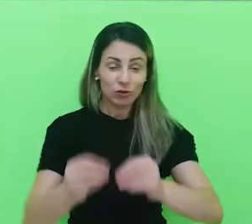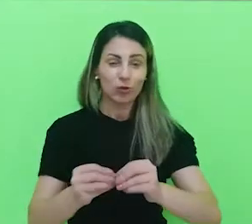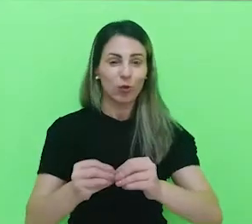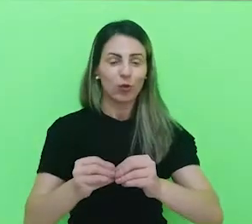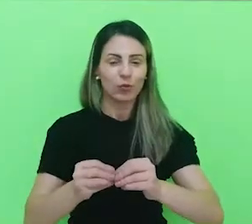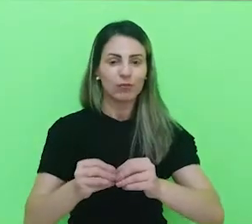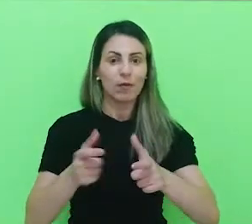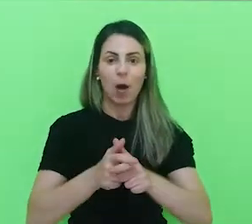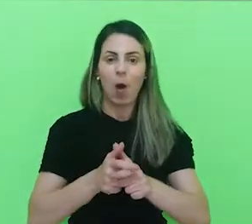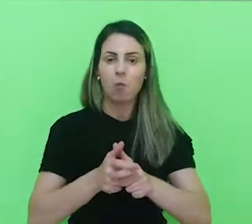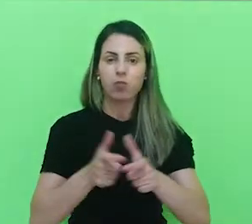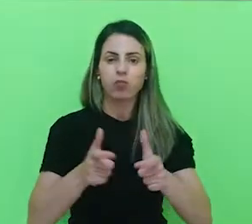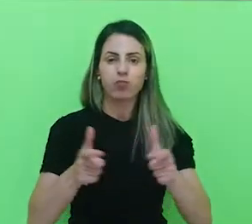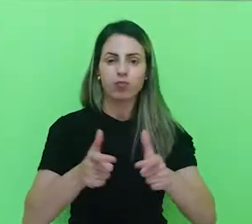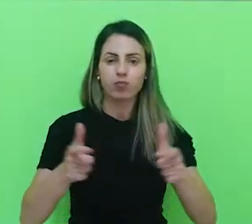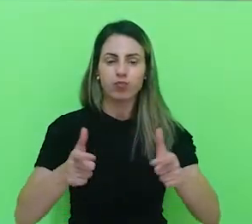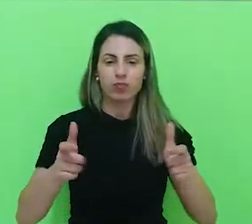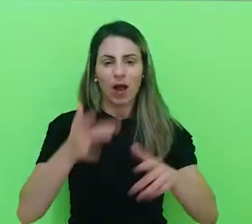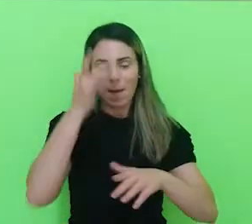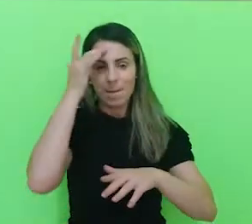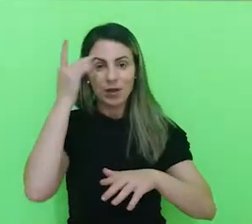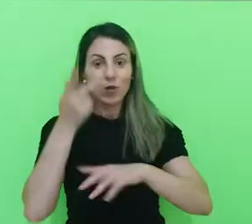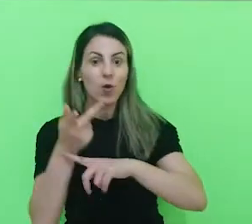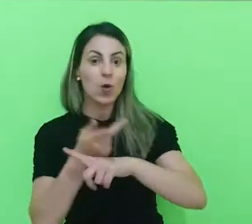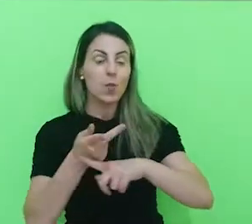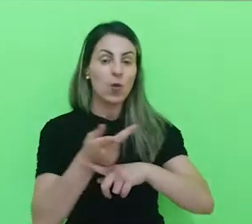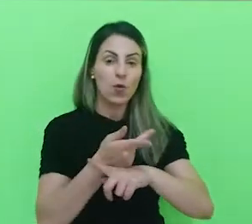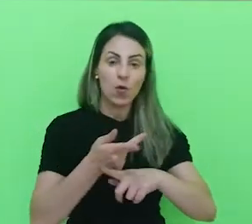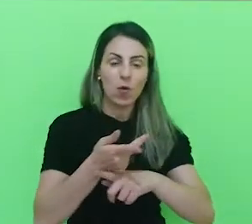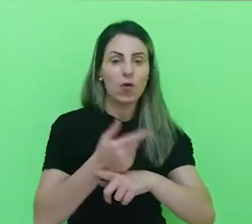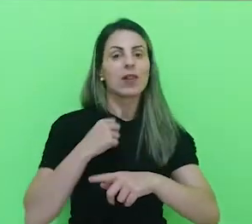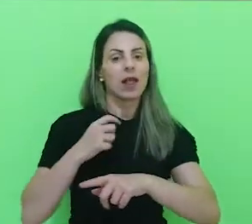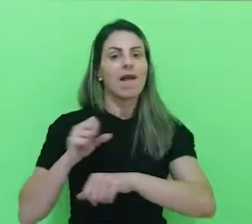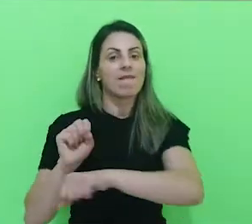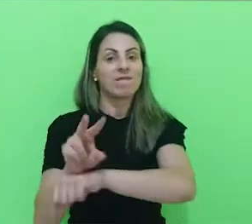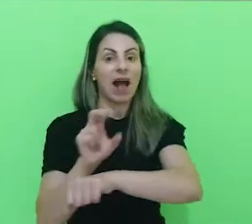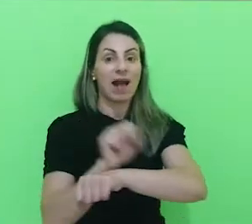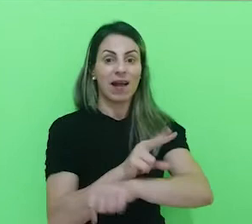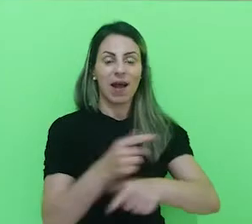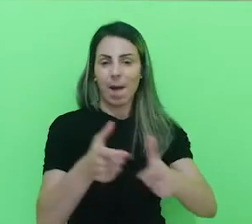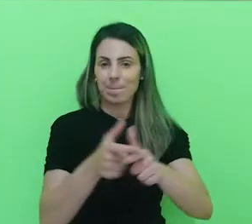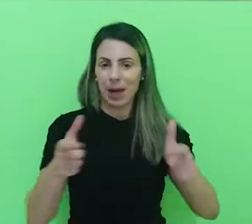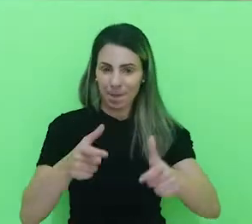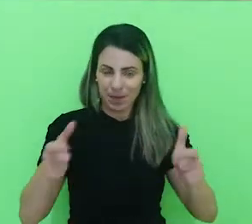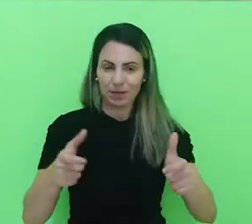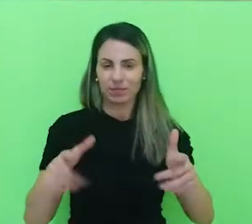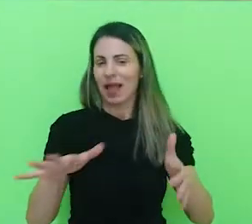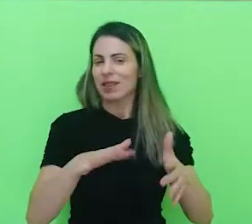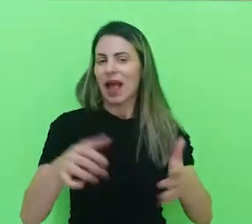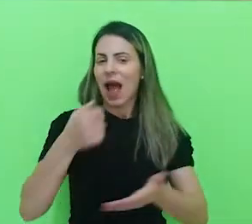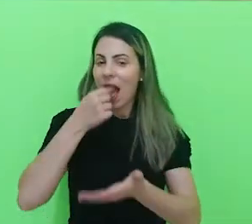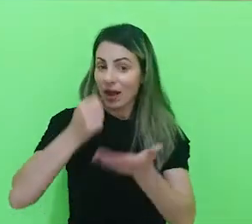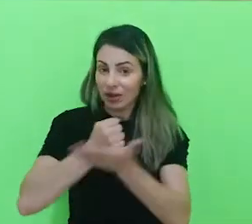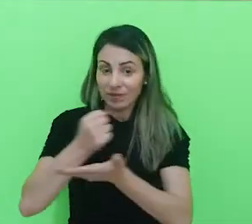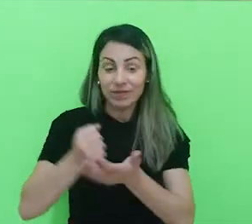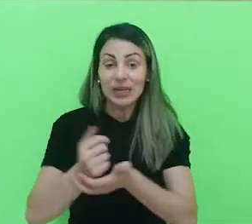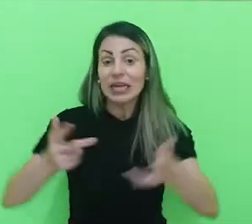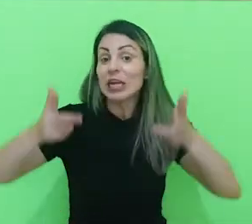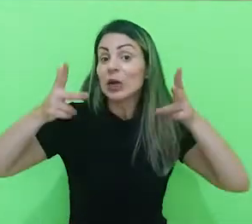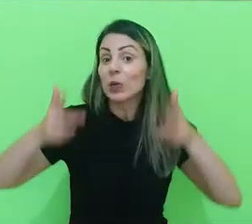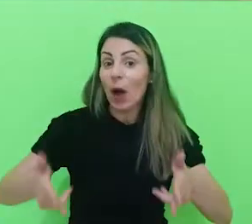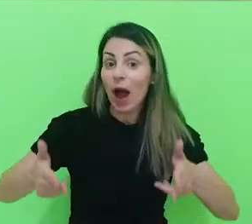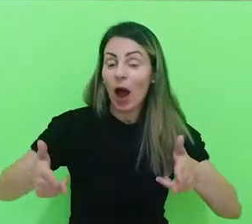aumentou demais a procura e a oferta de vagas. E para farmacêutico não está diferente.